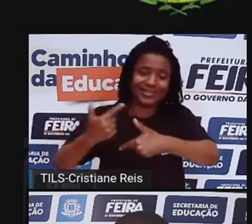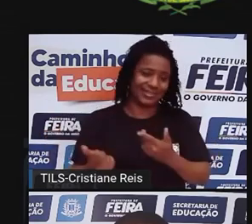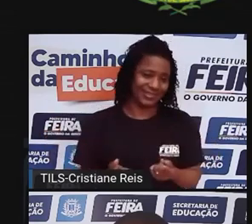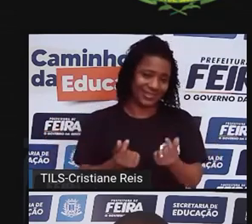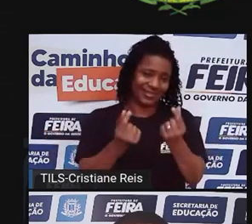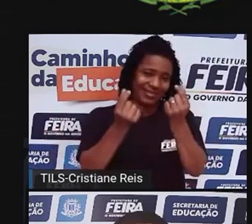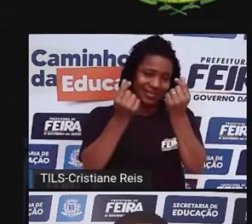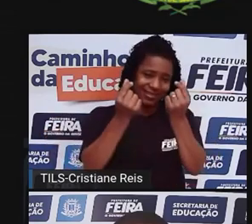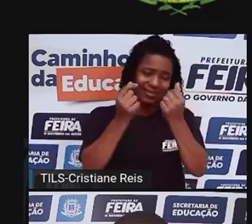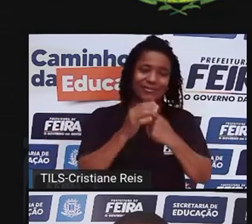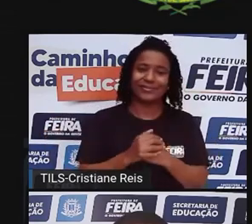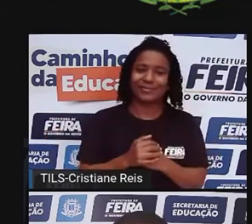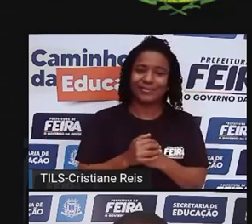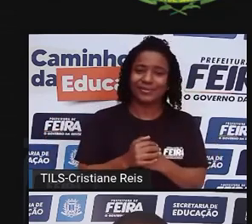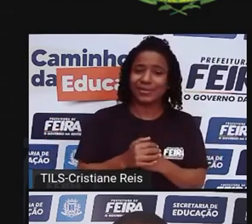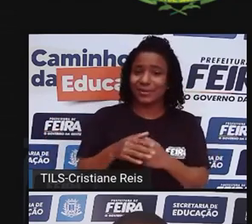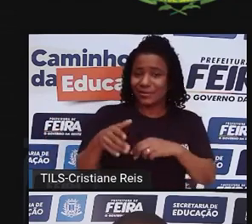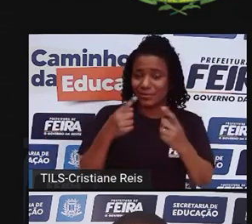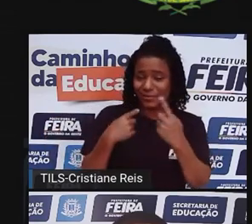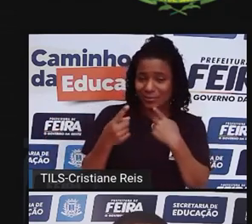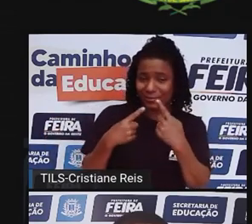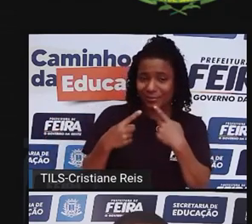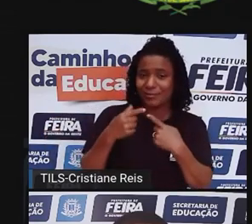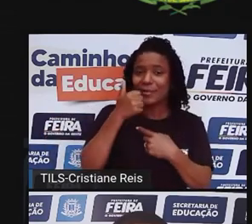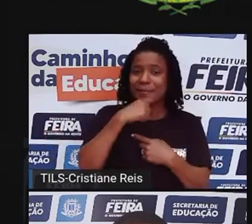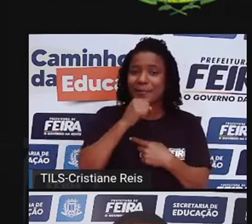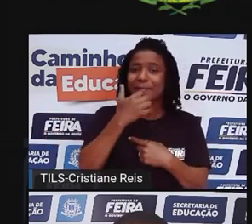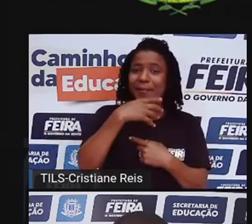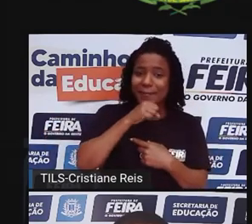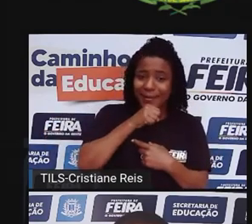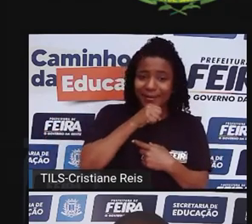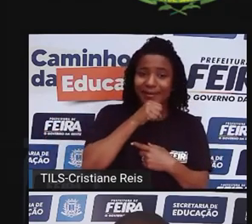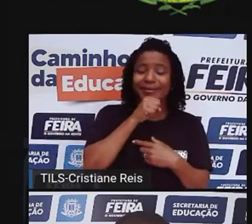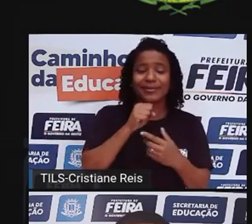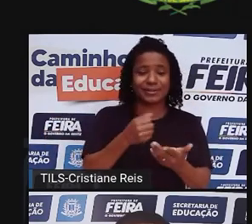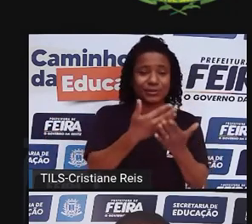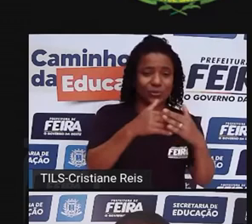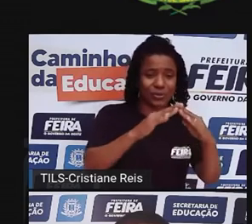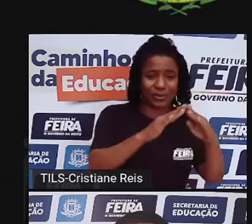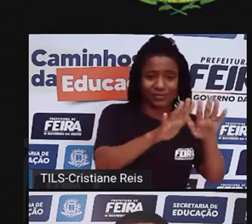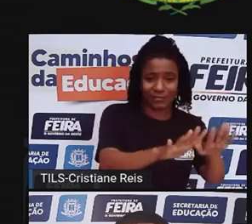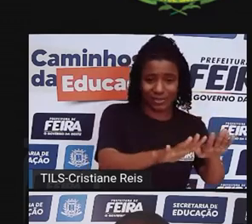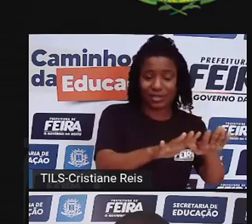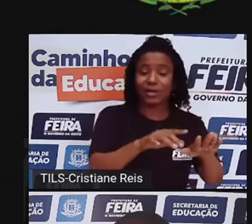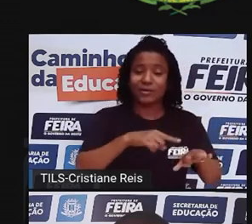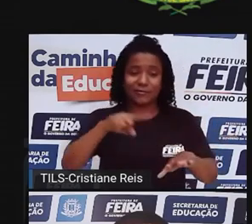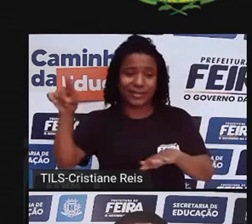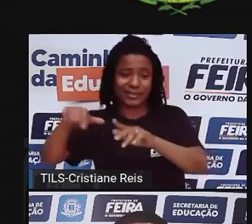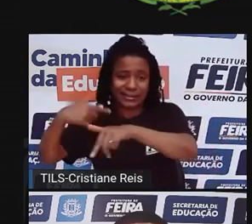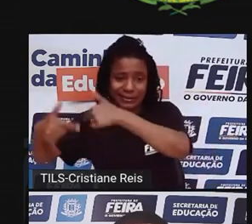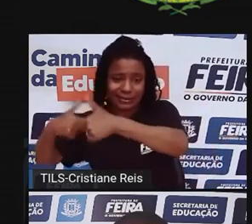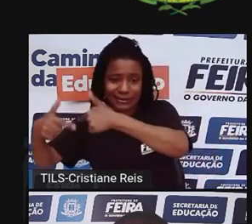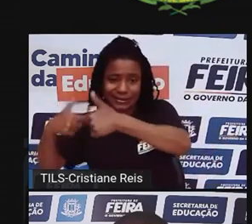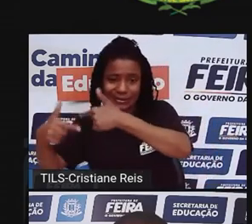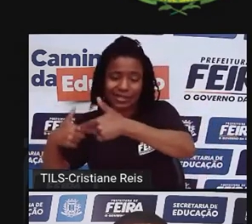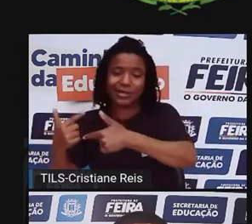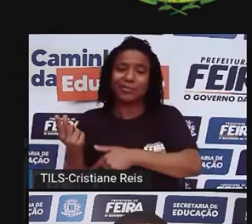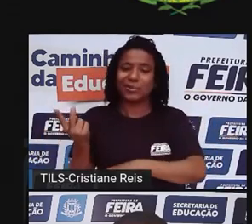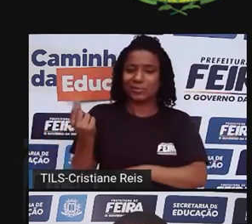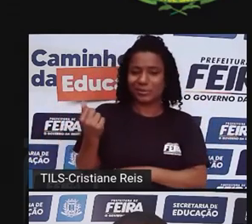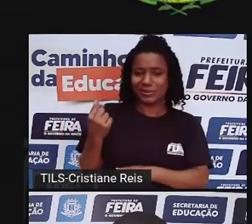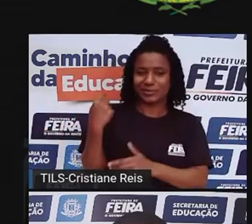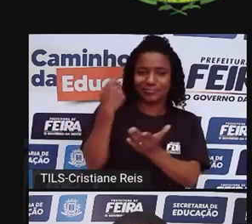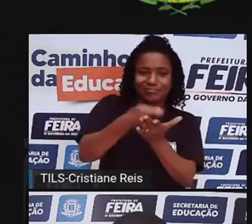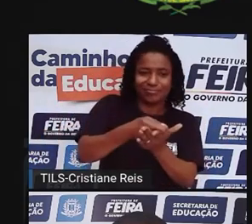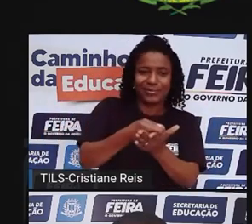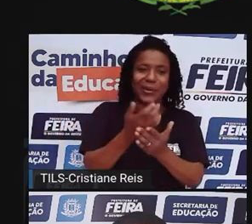seus filhos nas escolas e precisam recorrer ao mercado de trabalho para trazer comida para casa. Então, vocês que estão me ouvindo aqui agora